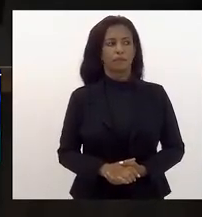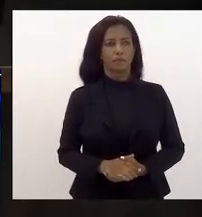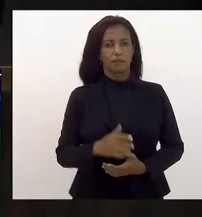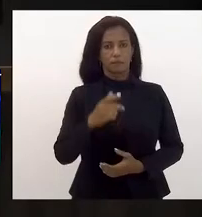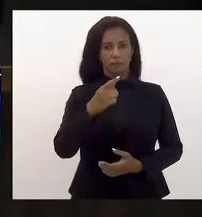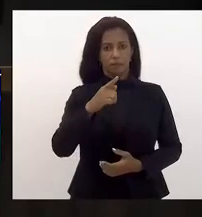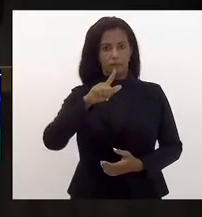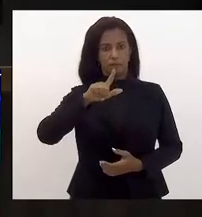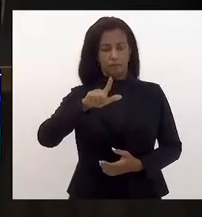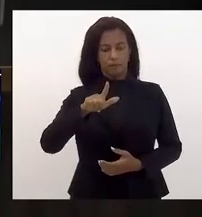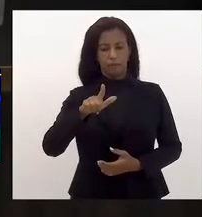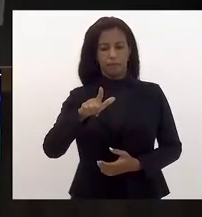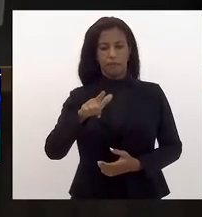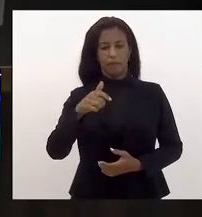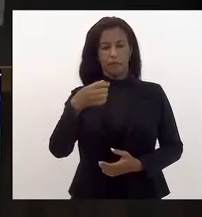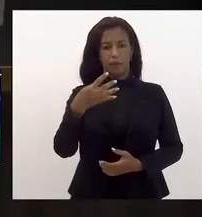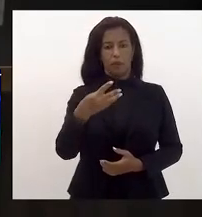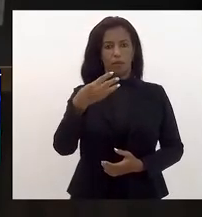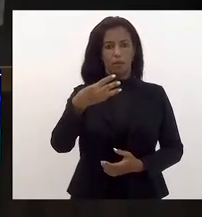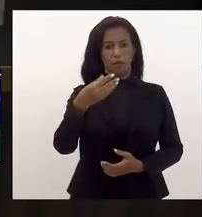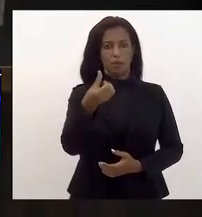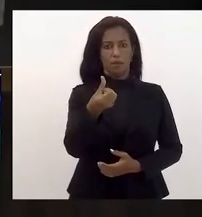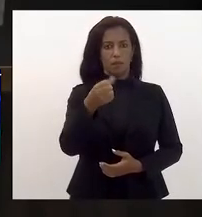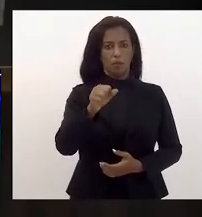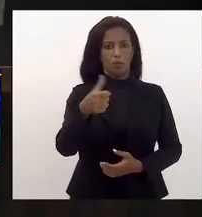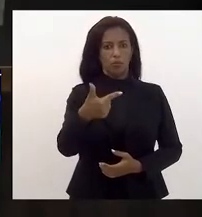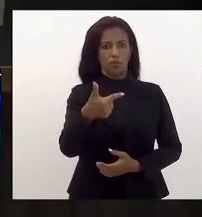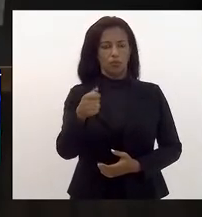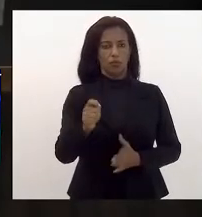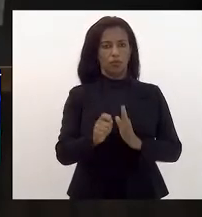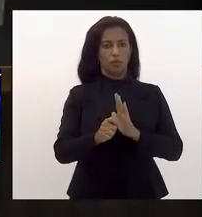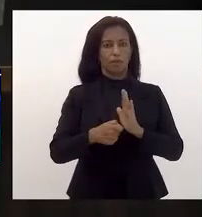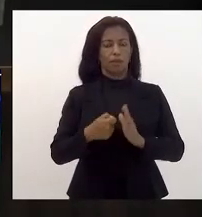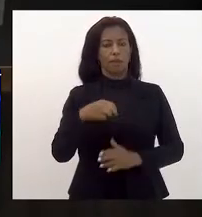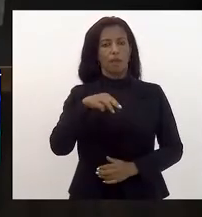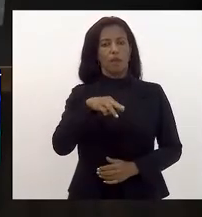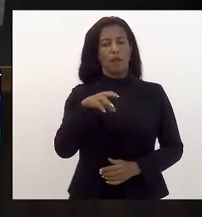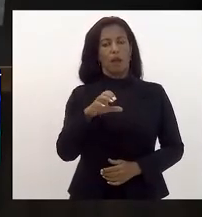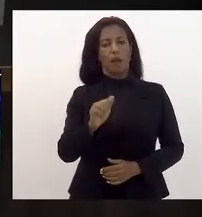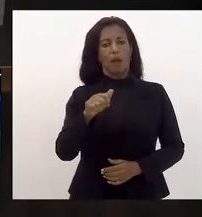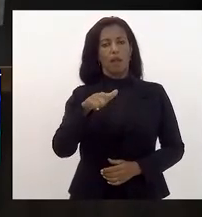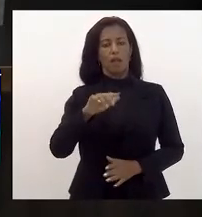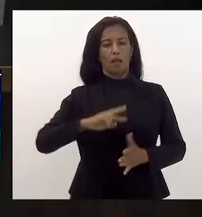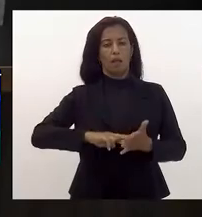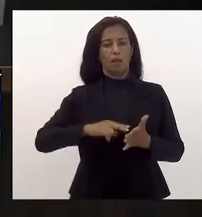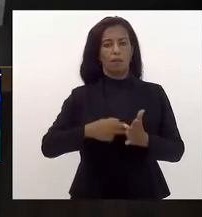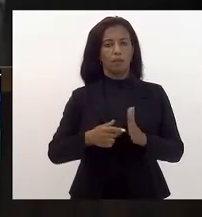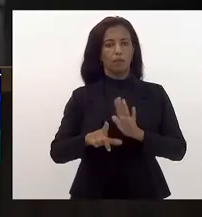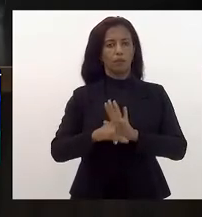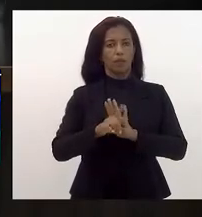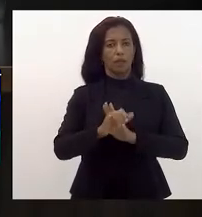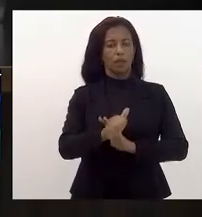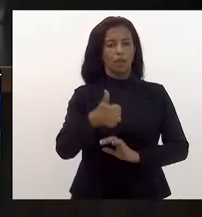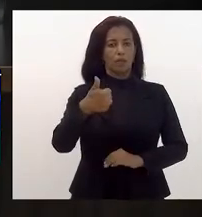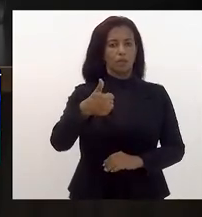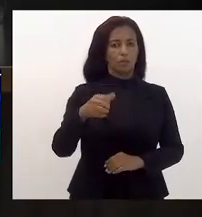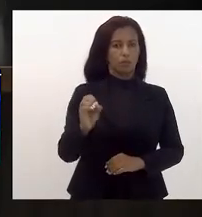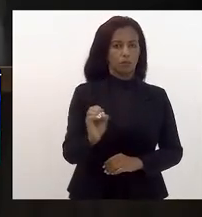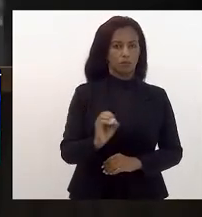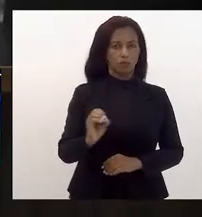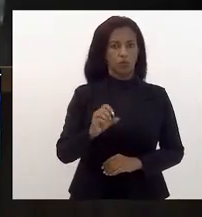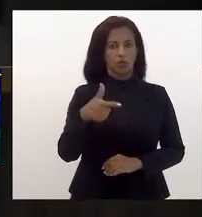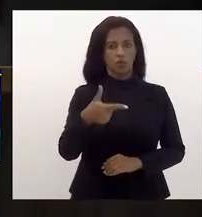Projeto de lei número 4368 de 21 de autoria do deputado Márcio Canella, que altera a lei 9.034 de 1º de outubro